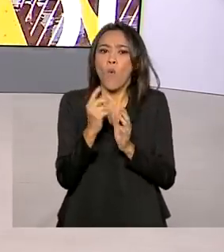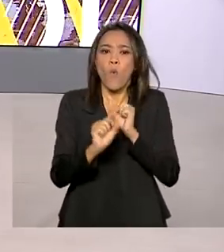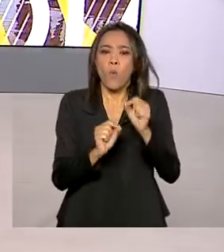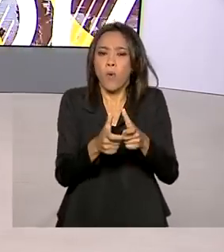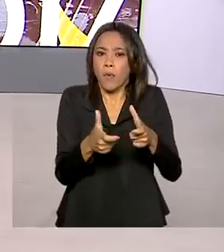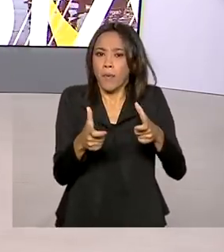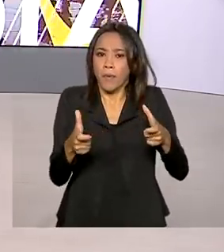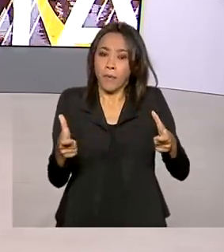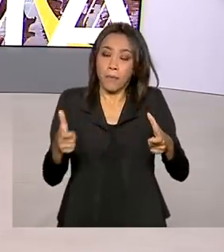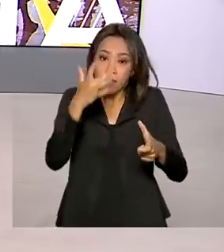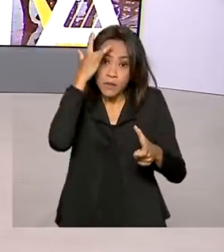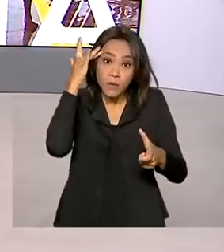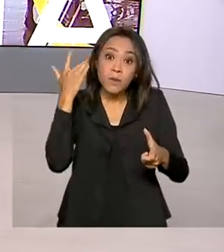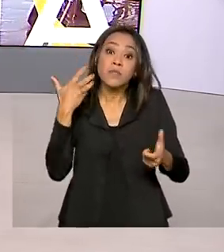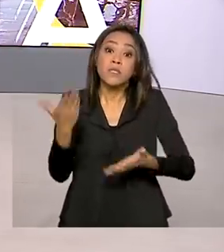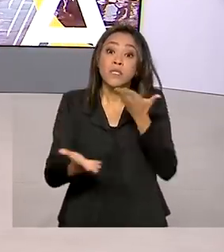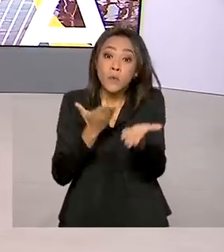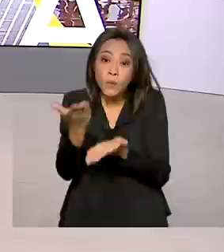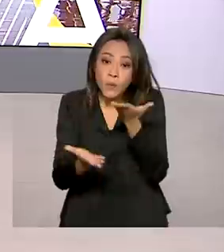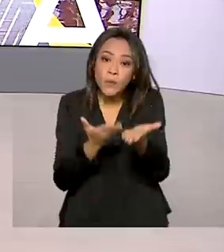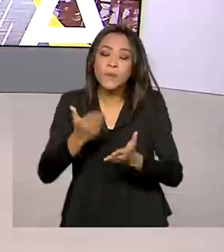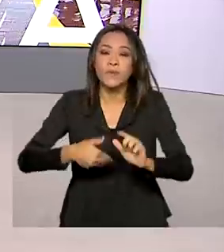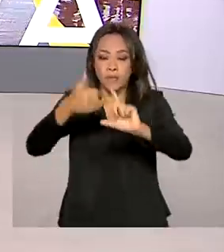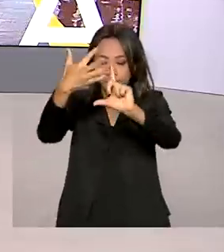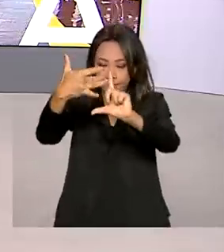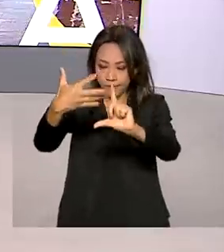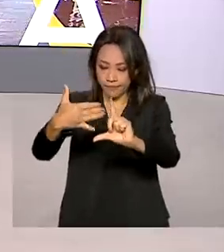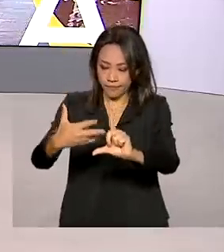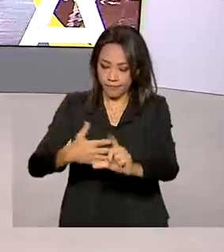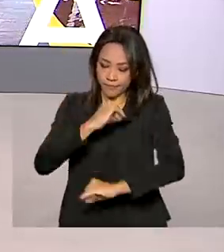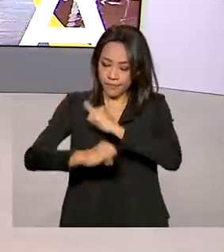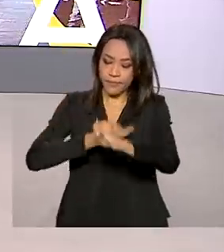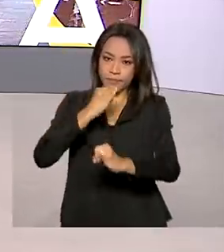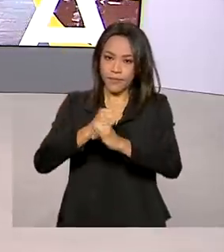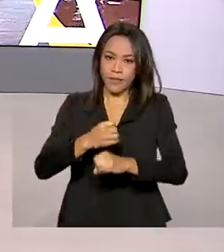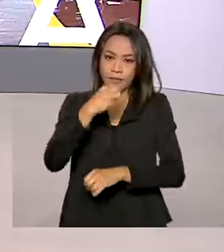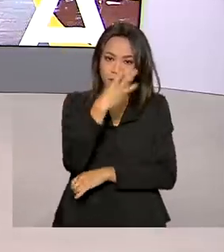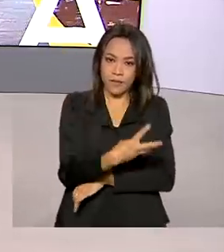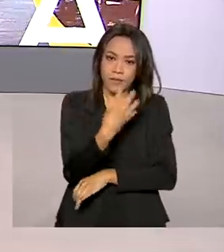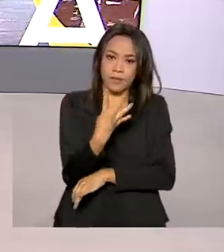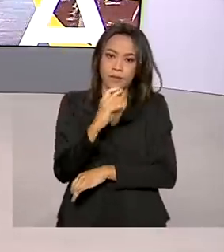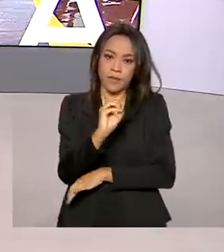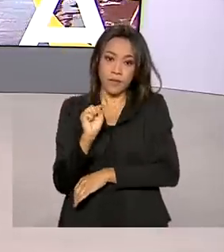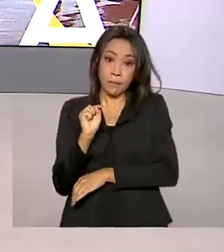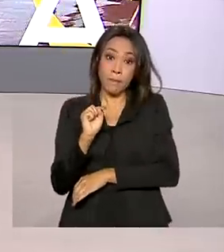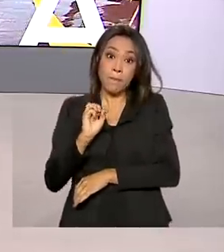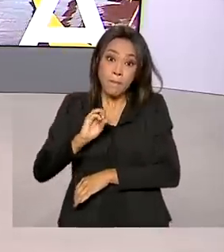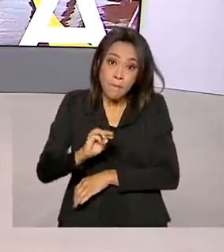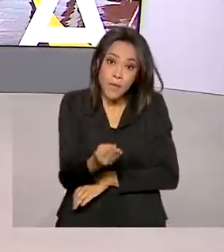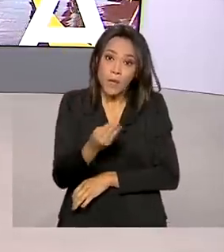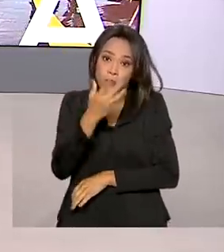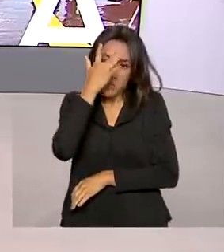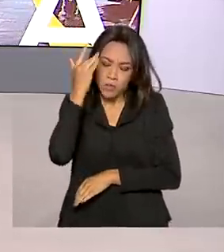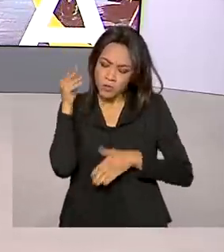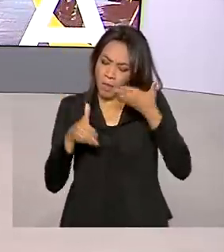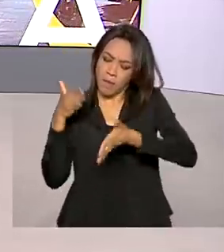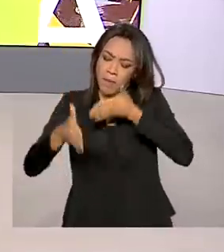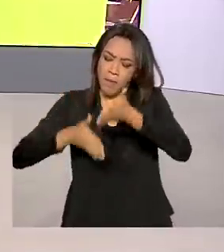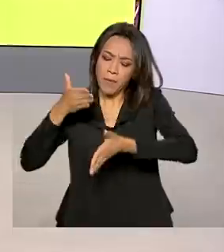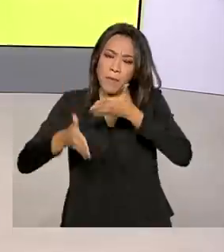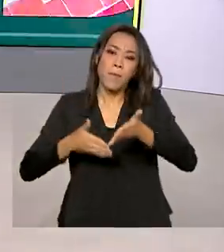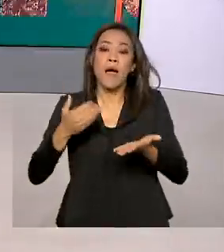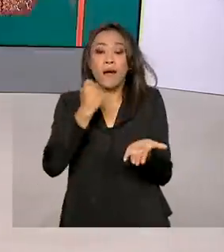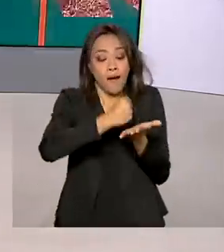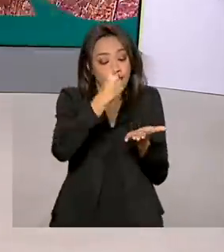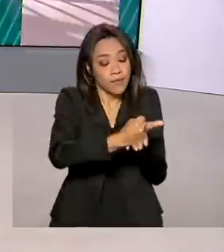usam os serviços públicos digitais. Com mais de 340 milhões de acessos, o aplicativo da carteira de